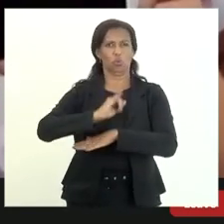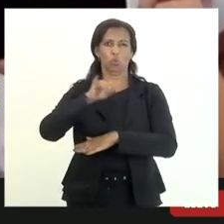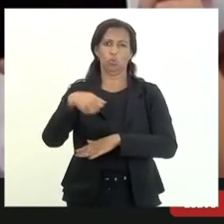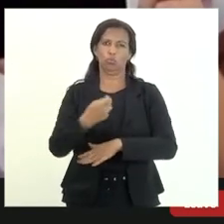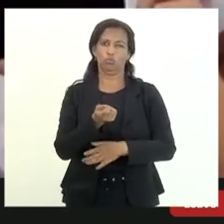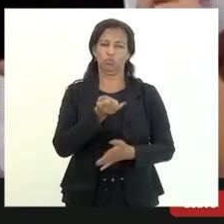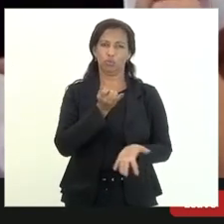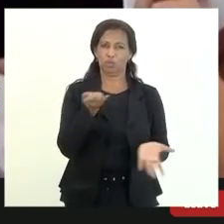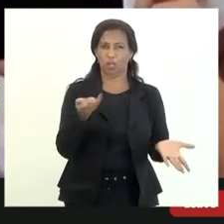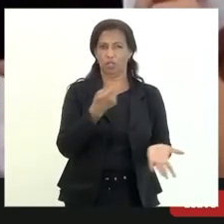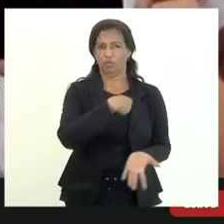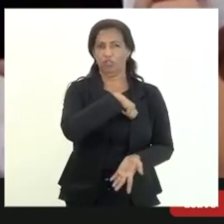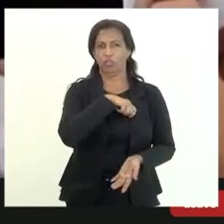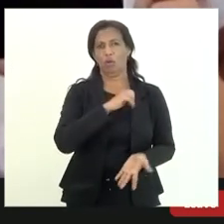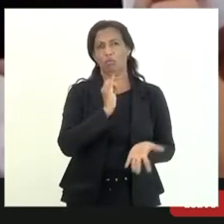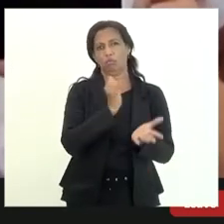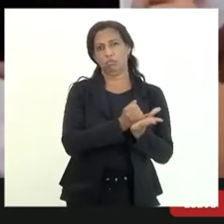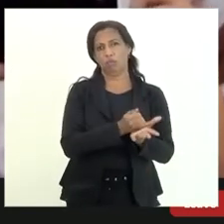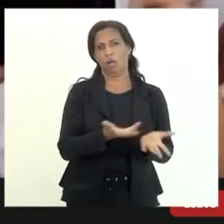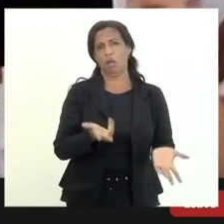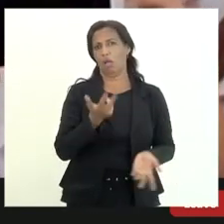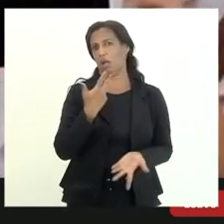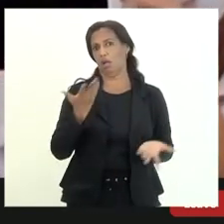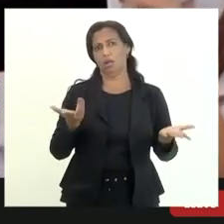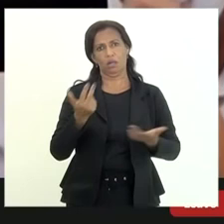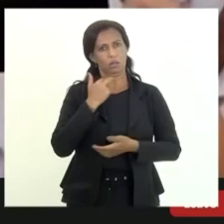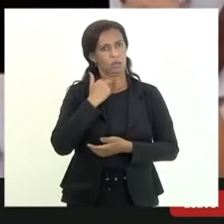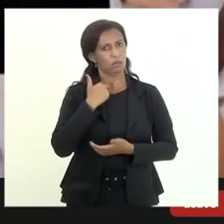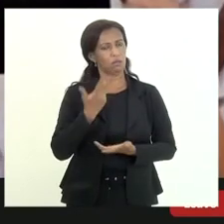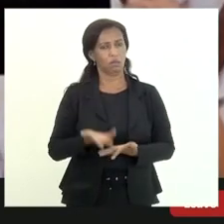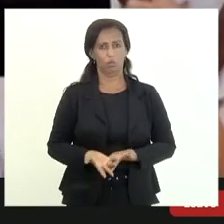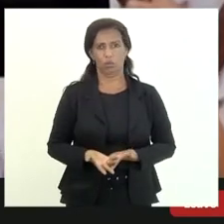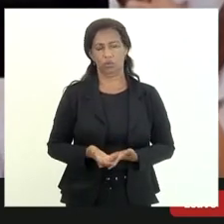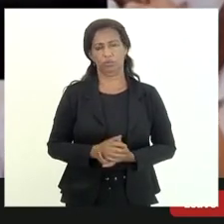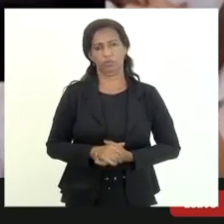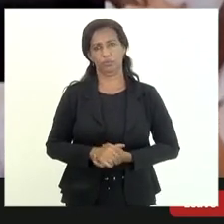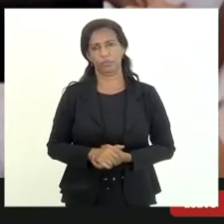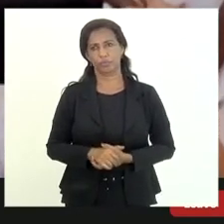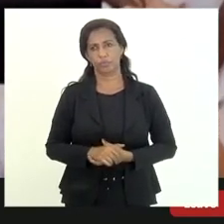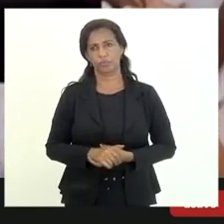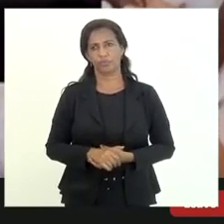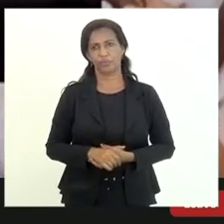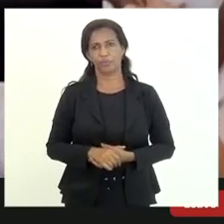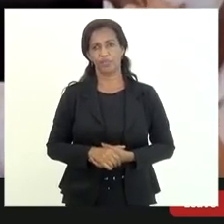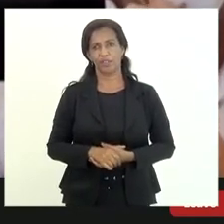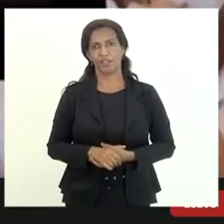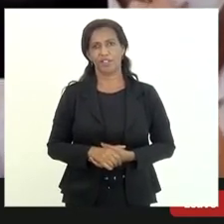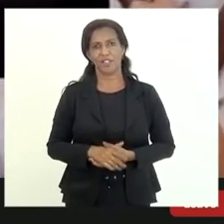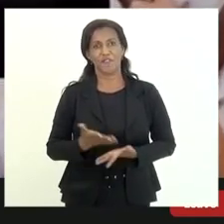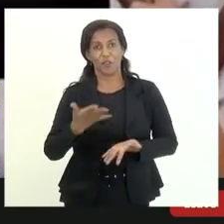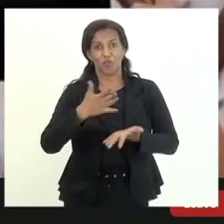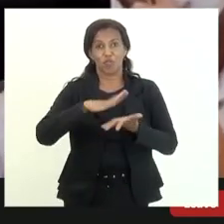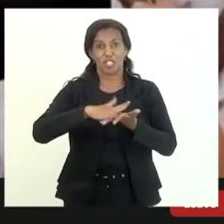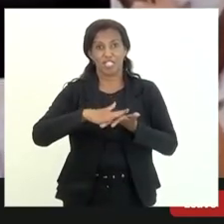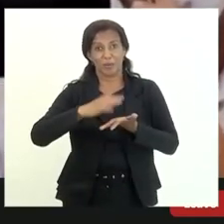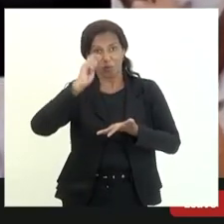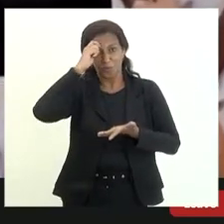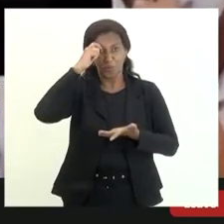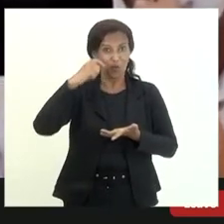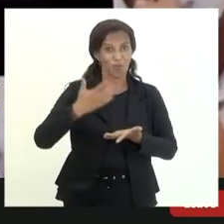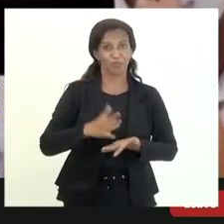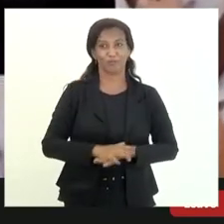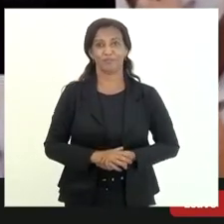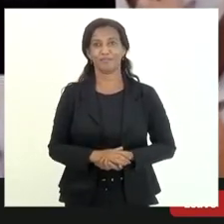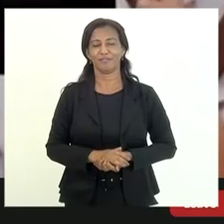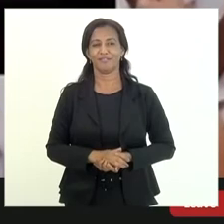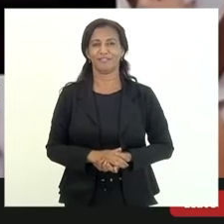fiscais aí realmente o negócio ficava o samba do crioulo doido então